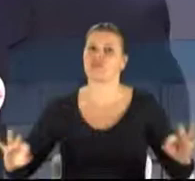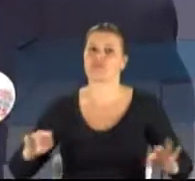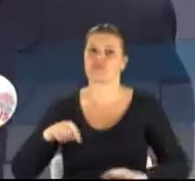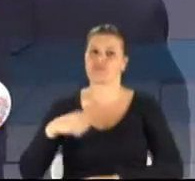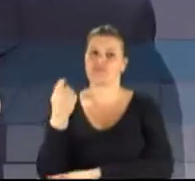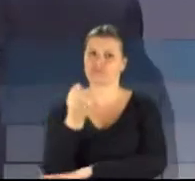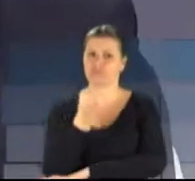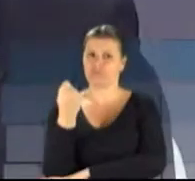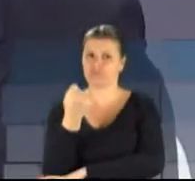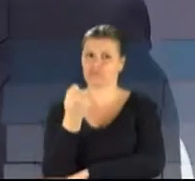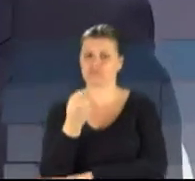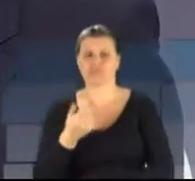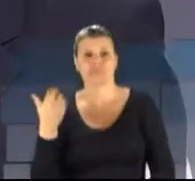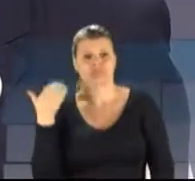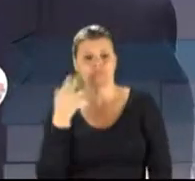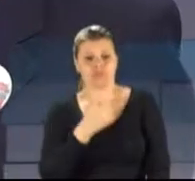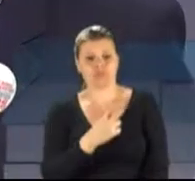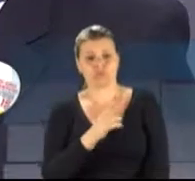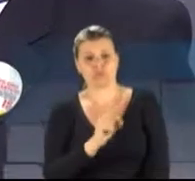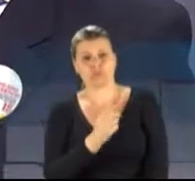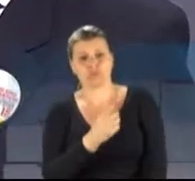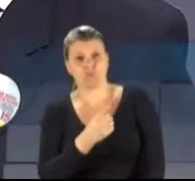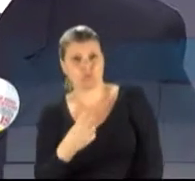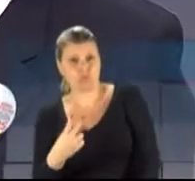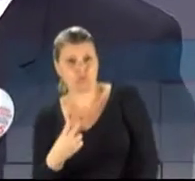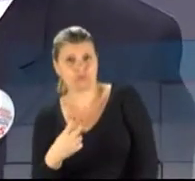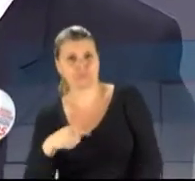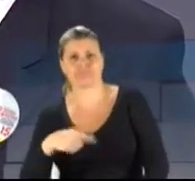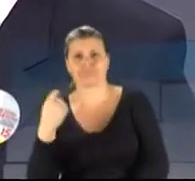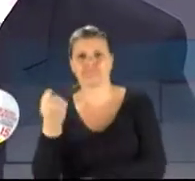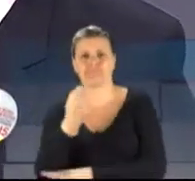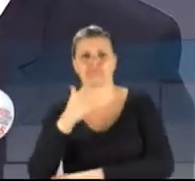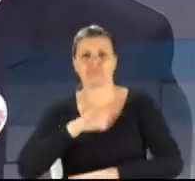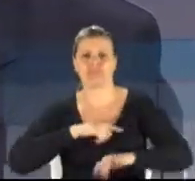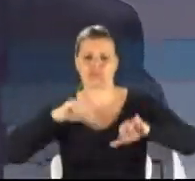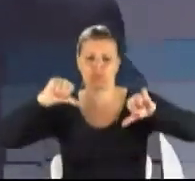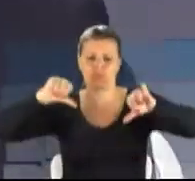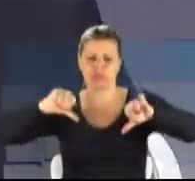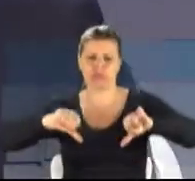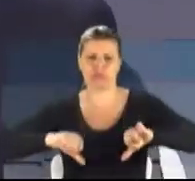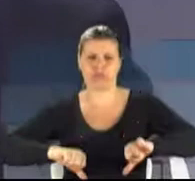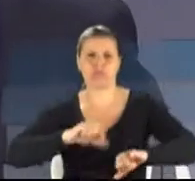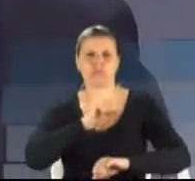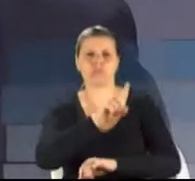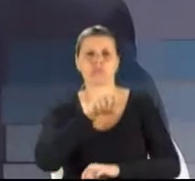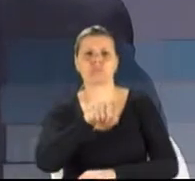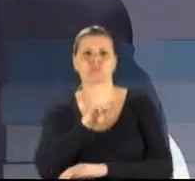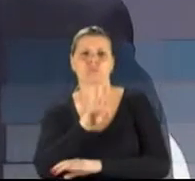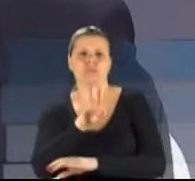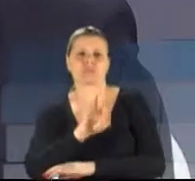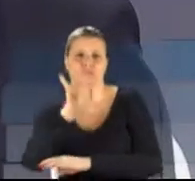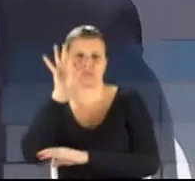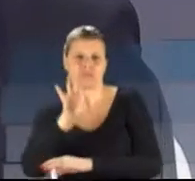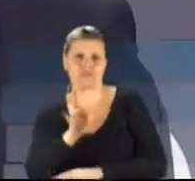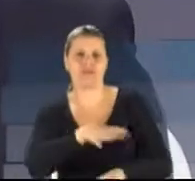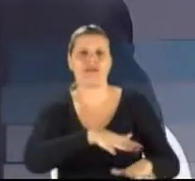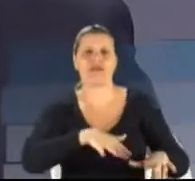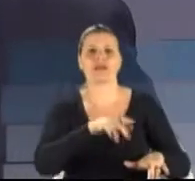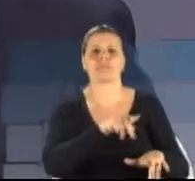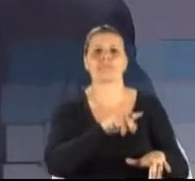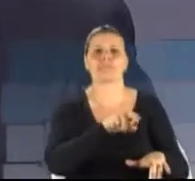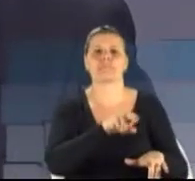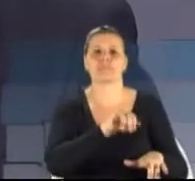Em 2012, o Rio Grande do Sul teve uma queda de 1,4% no setor primário, que